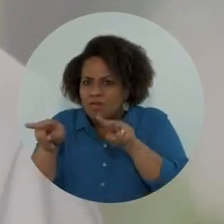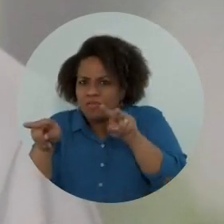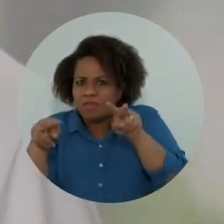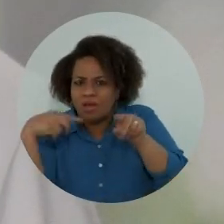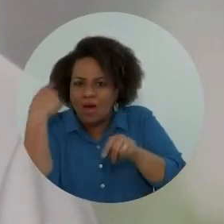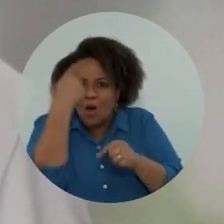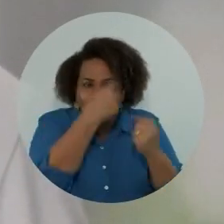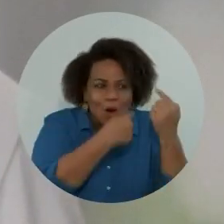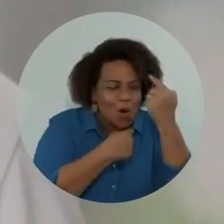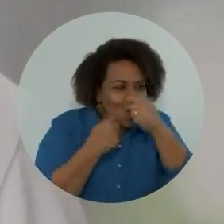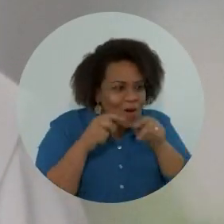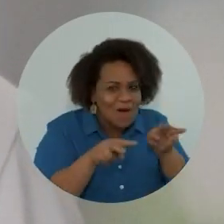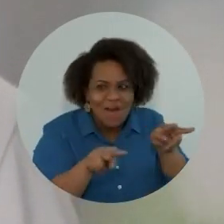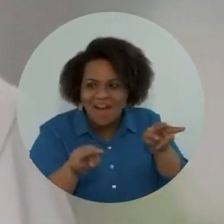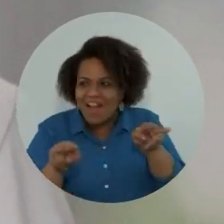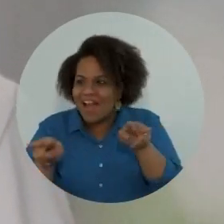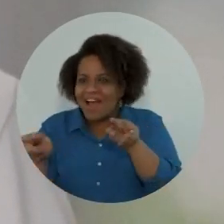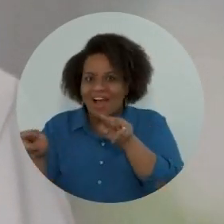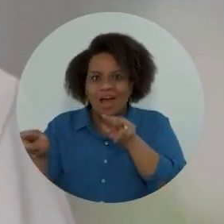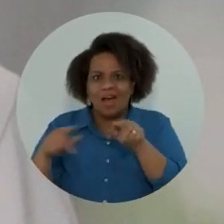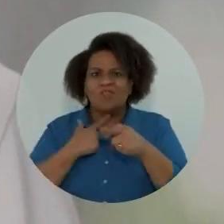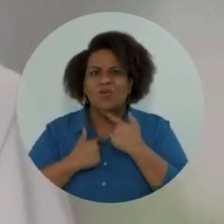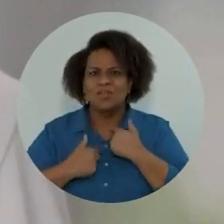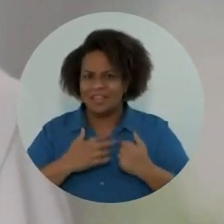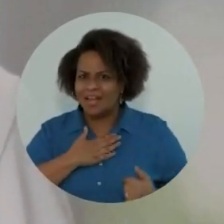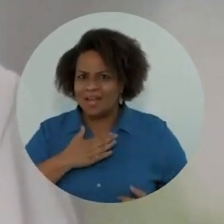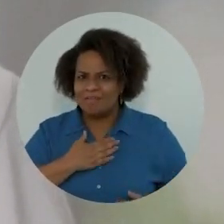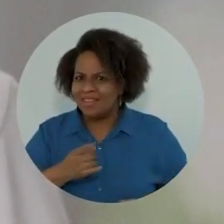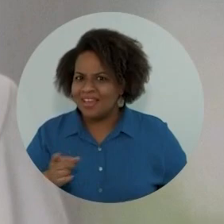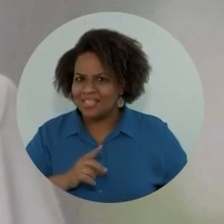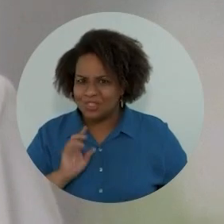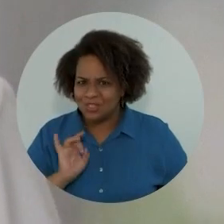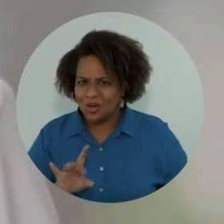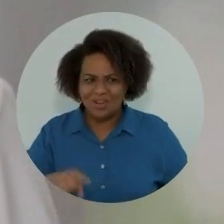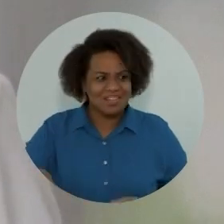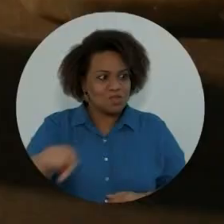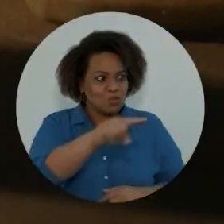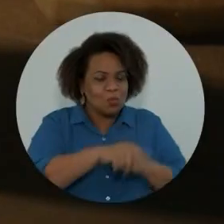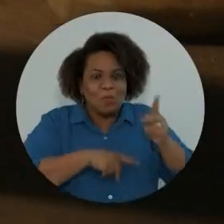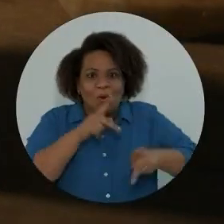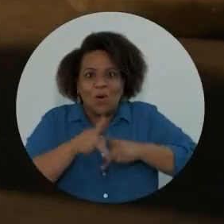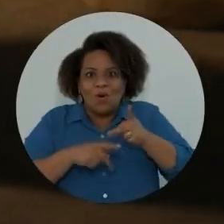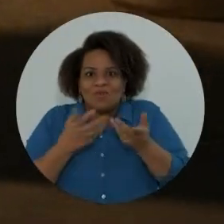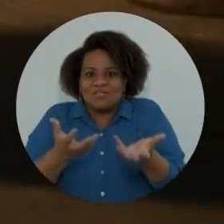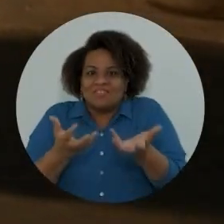Que essa não é uma vontade só minha. É uma vontade do povo da Bahia.